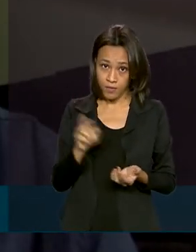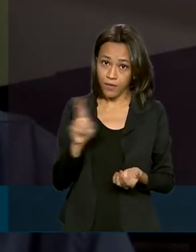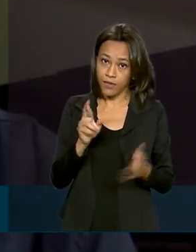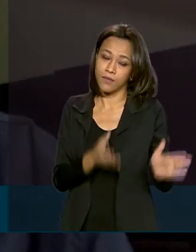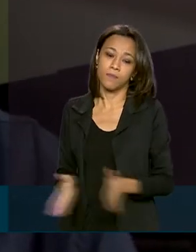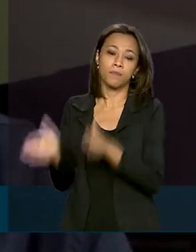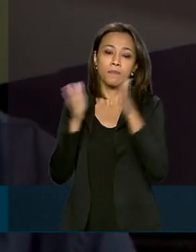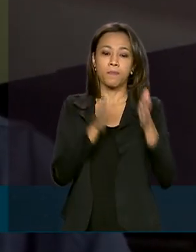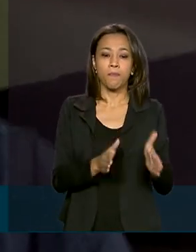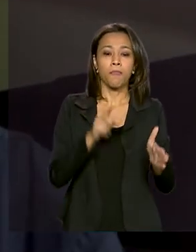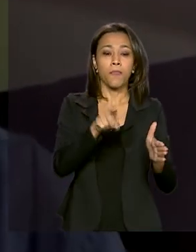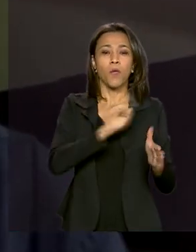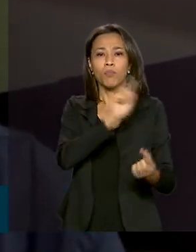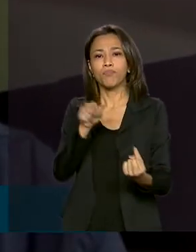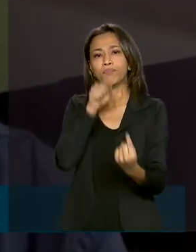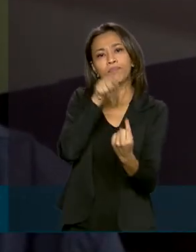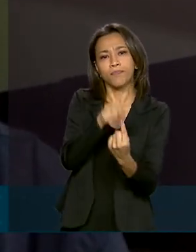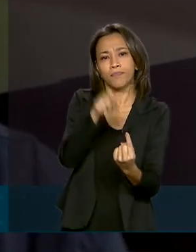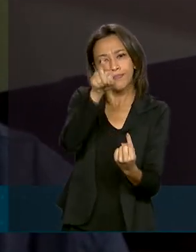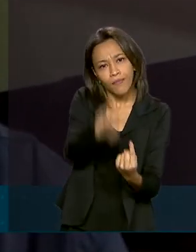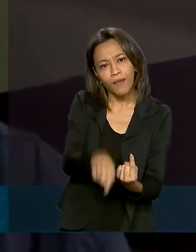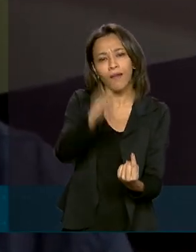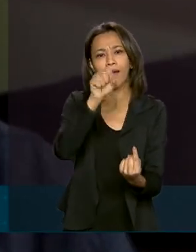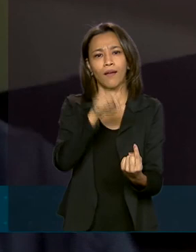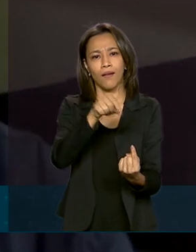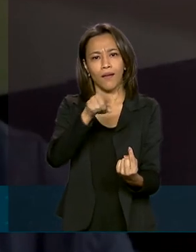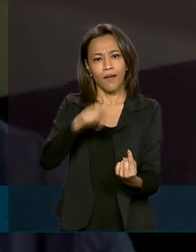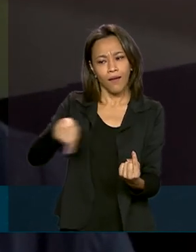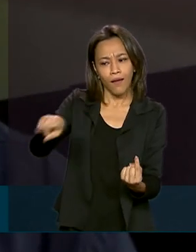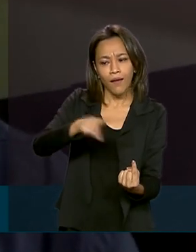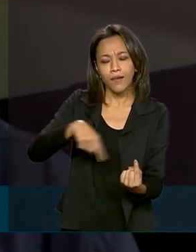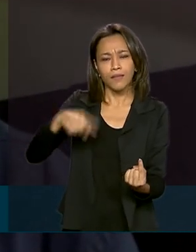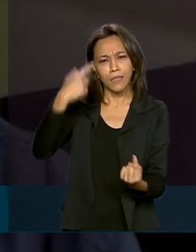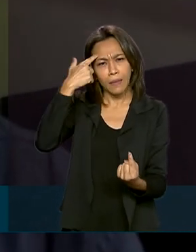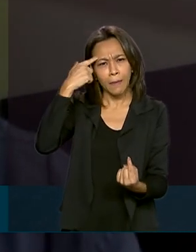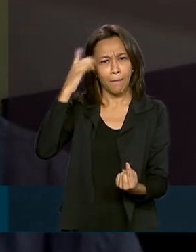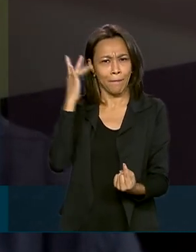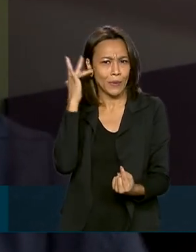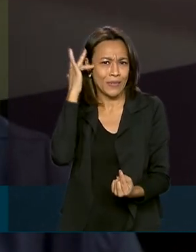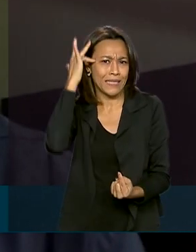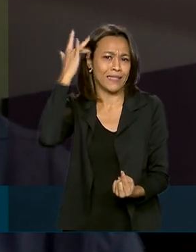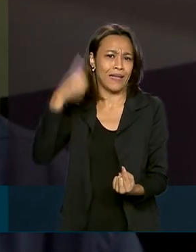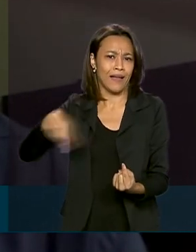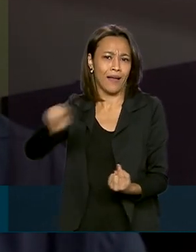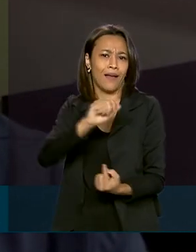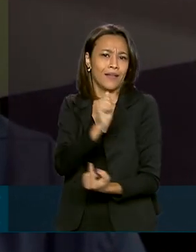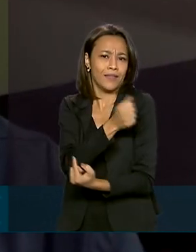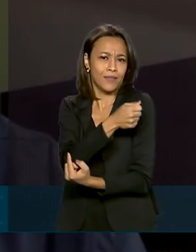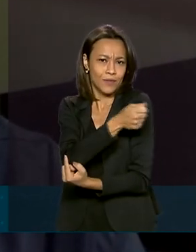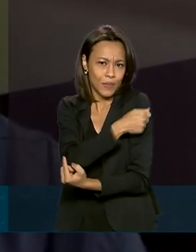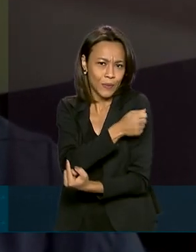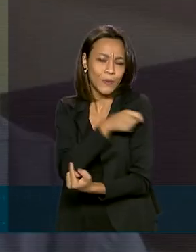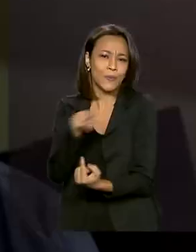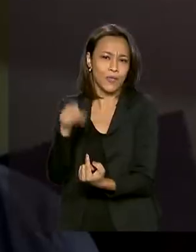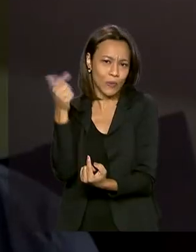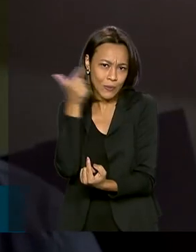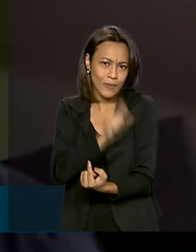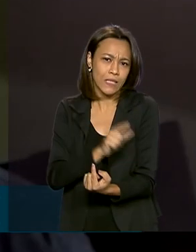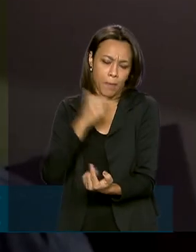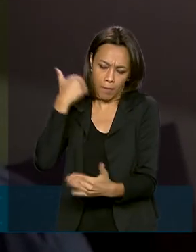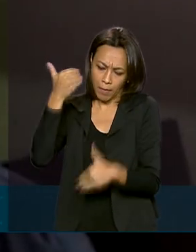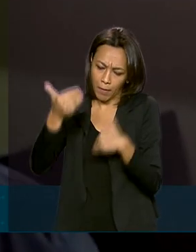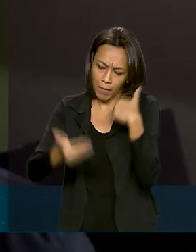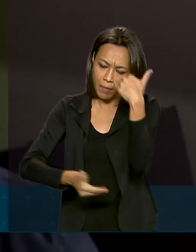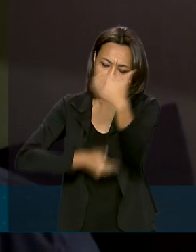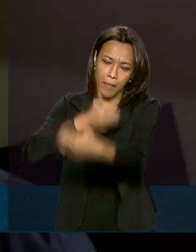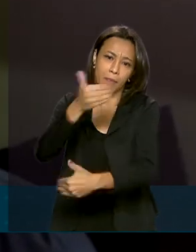toda é que eles se desenvolvam, amadureçam como instituição no atendimento de demandas tecnológicas de inovação das empresas. A experiência